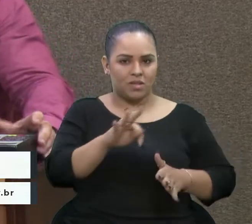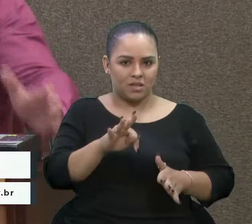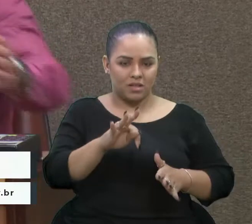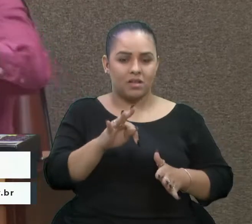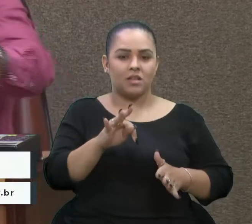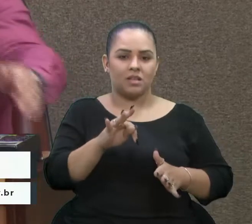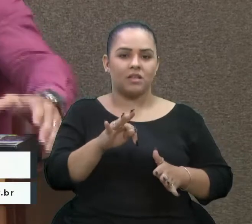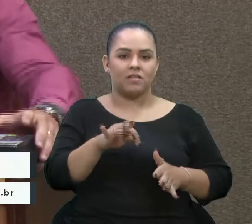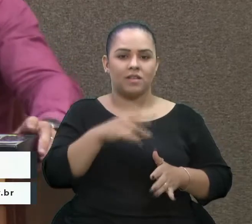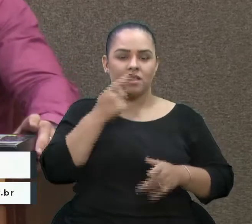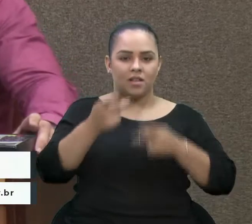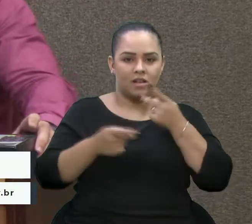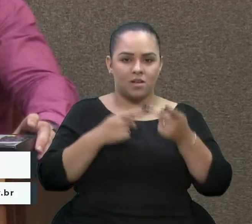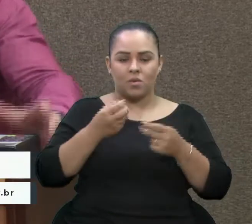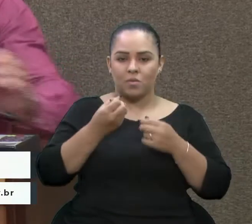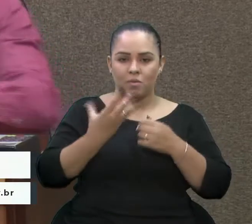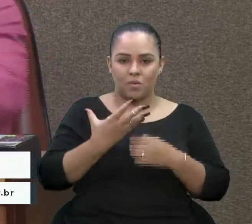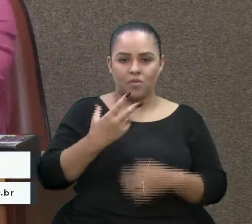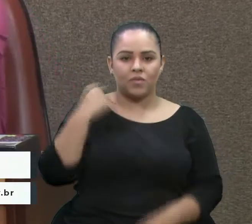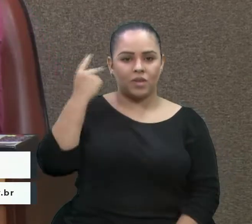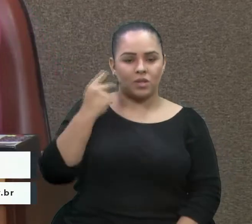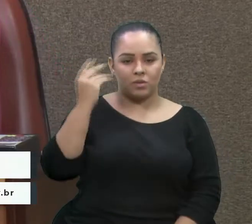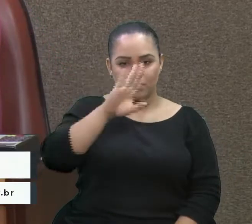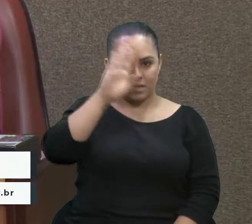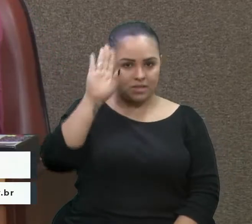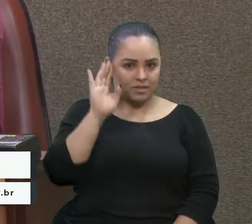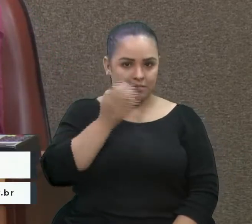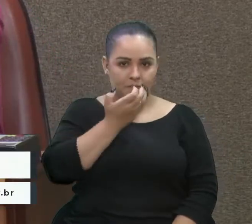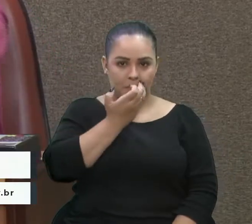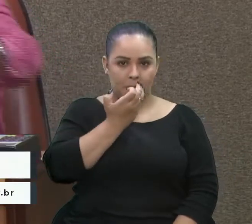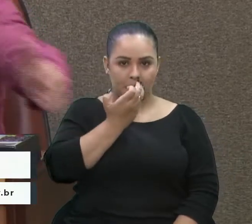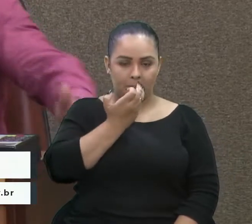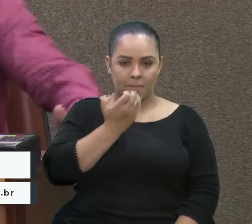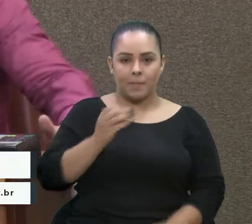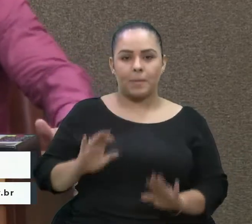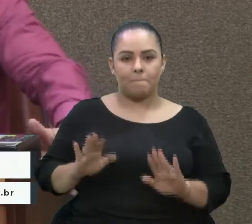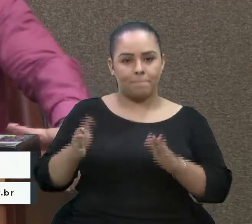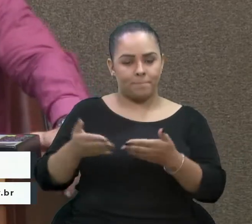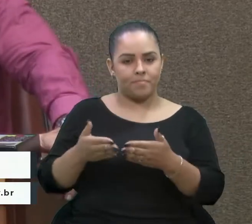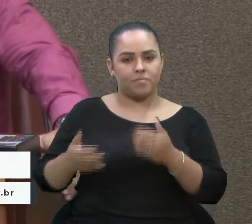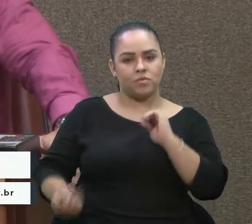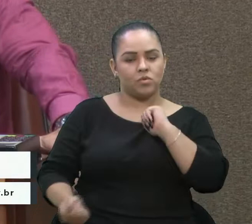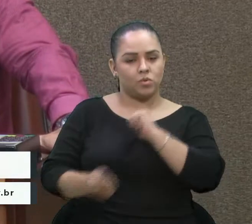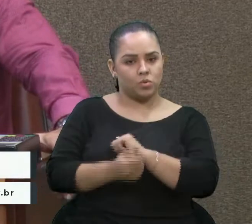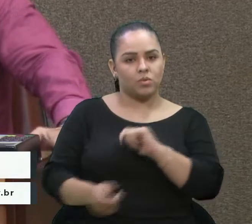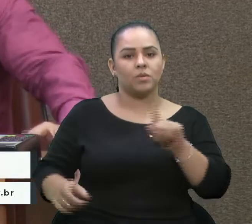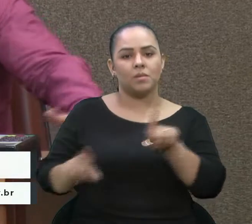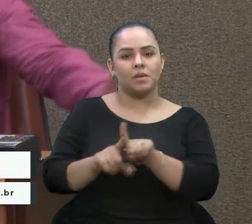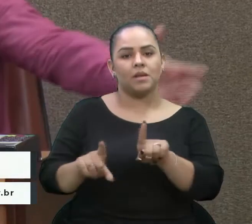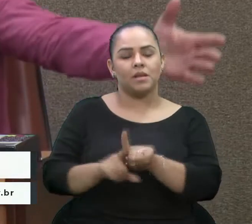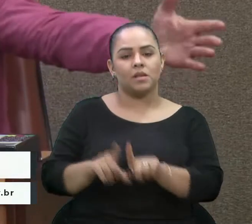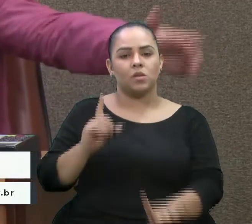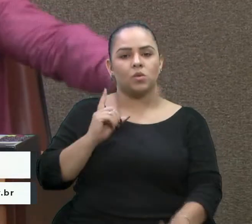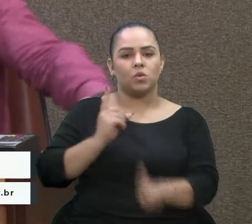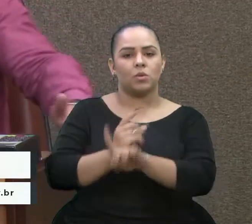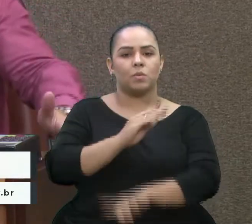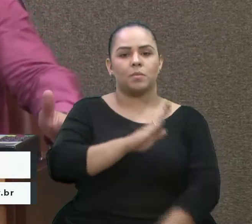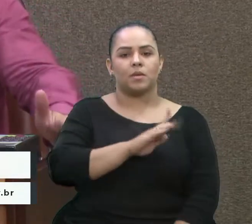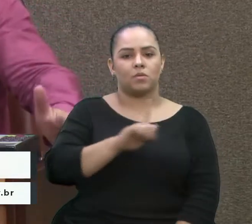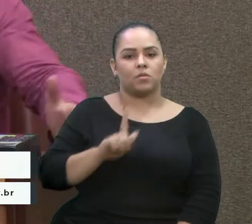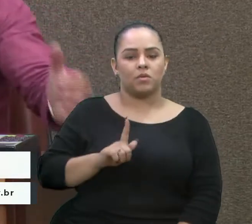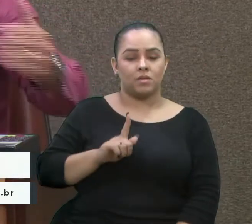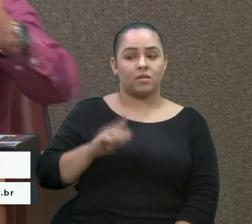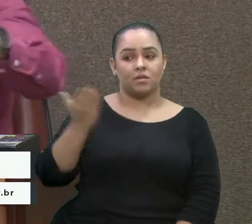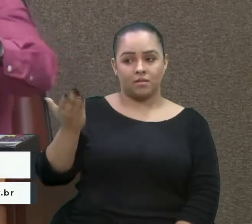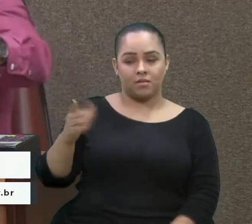sobre o fato. Bom que o vereador Bressan, agora, que está à frente da comissão, vai estar presente nesse encontro em Bento Gonçalves, Valim e Vi